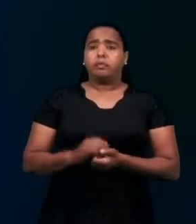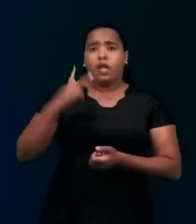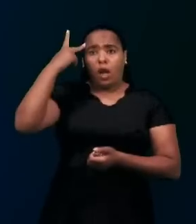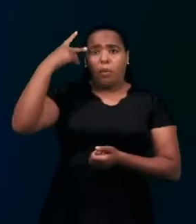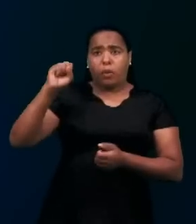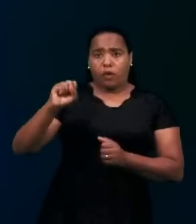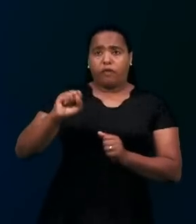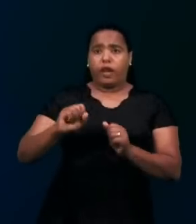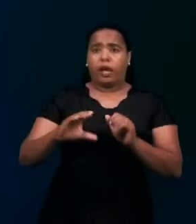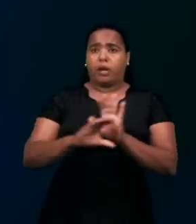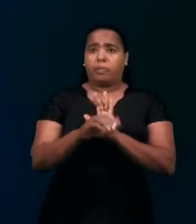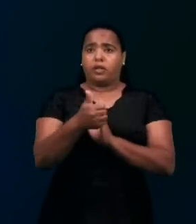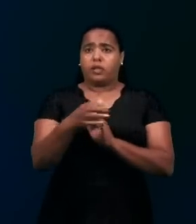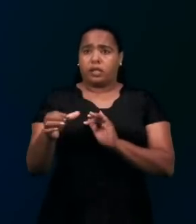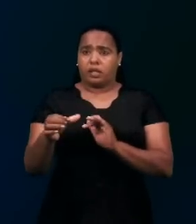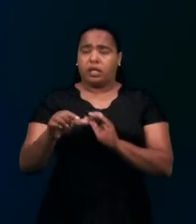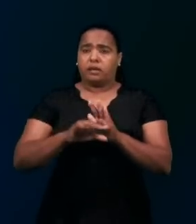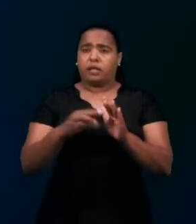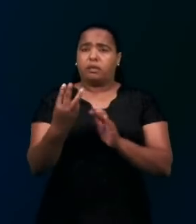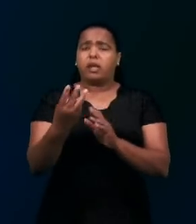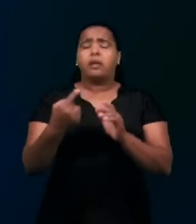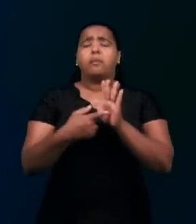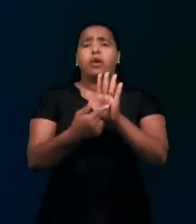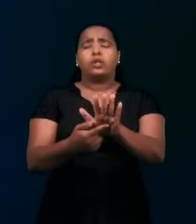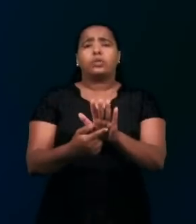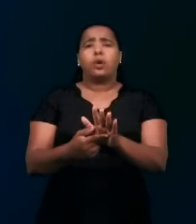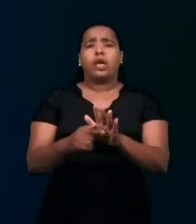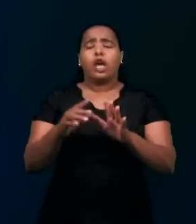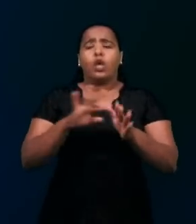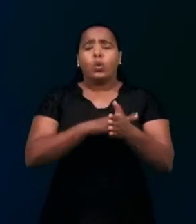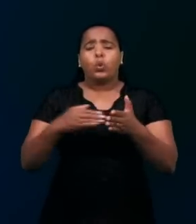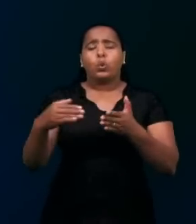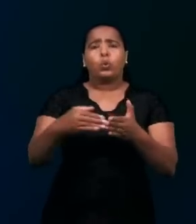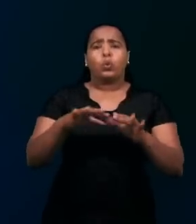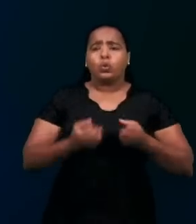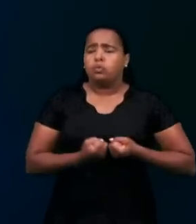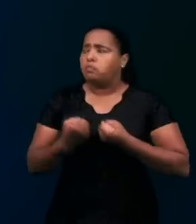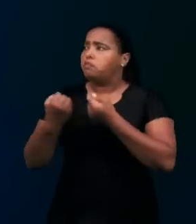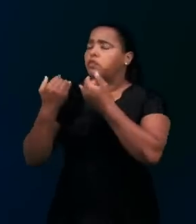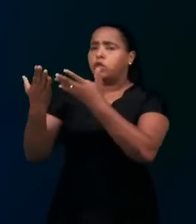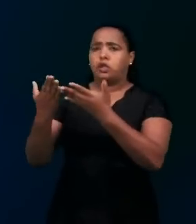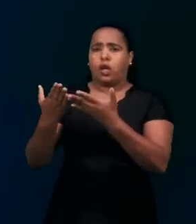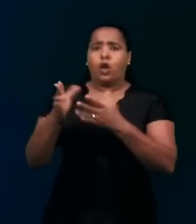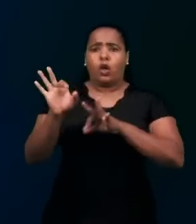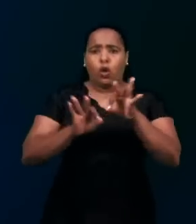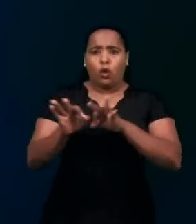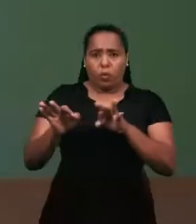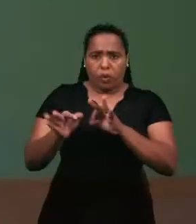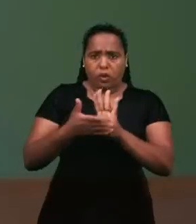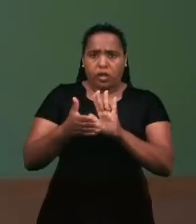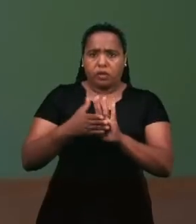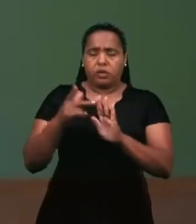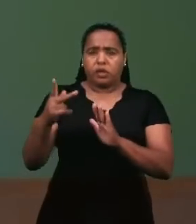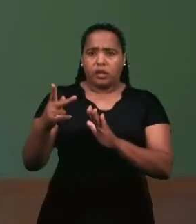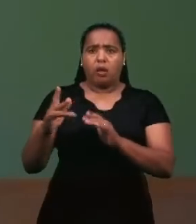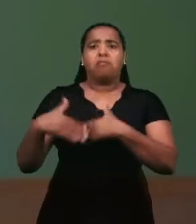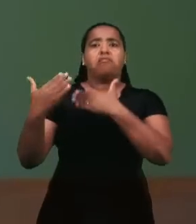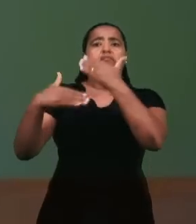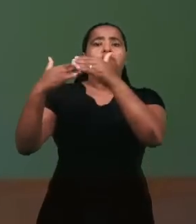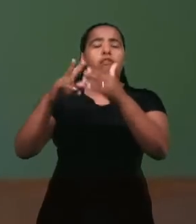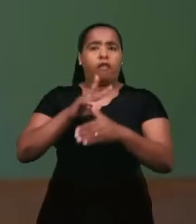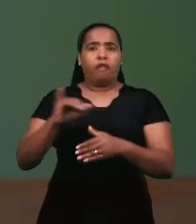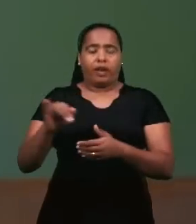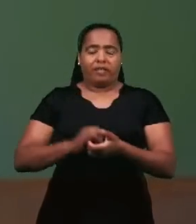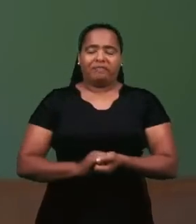Consagre ao Senhor tudo o que você faz e os seus planos serão bem-sucedidos. A paz do Senhor Jesus! Eu quero agradecer essa